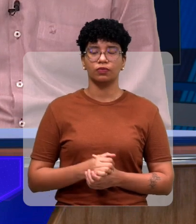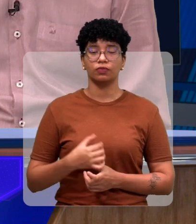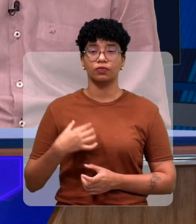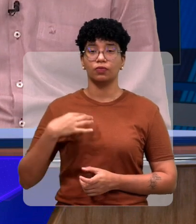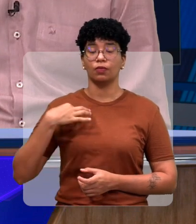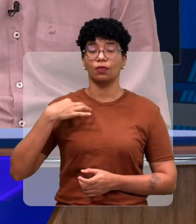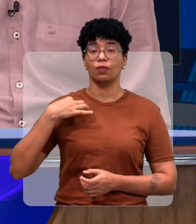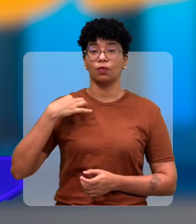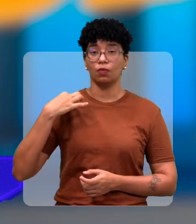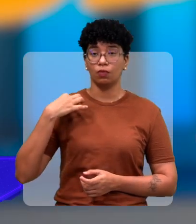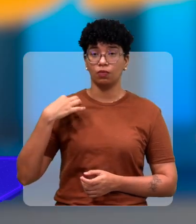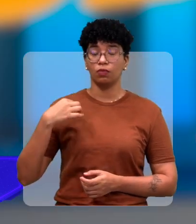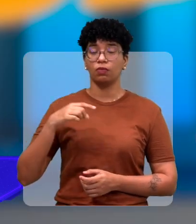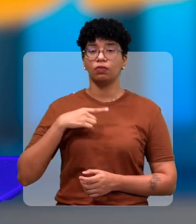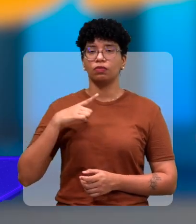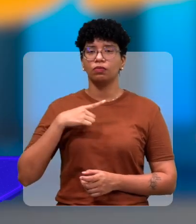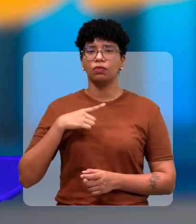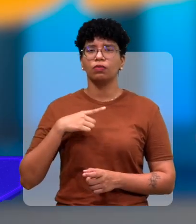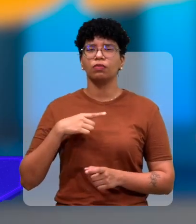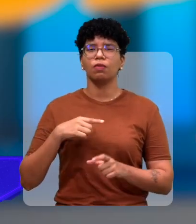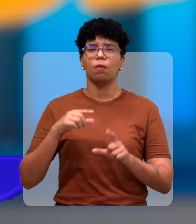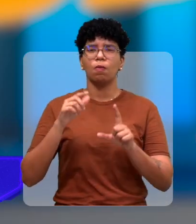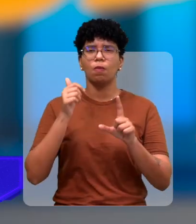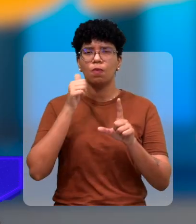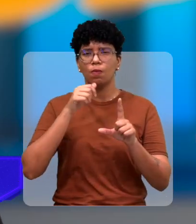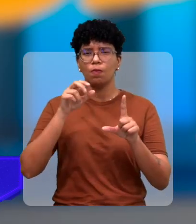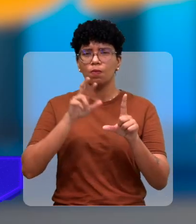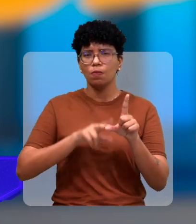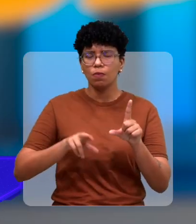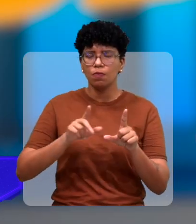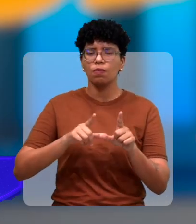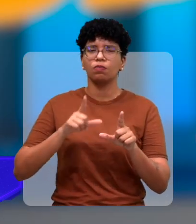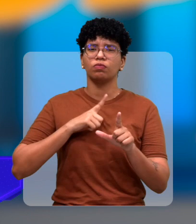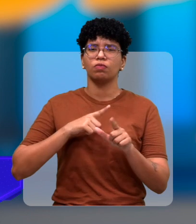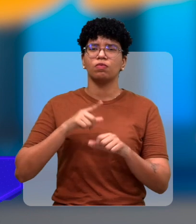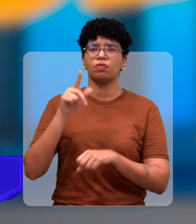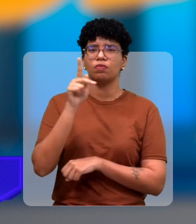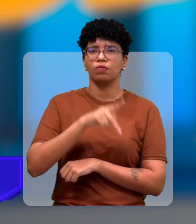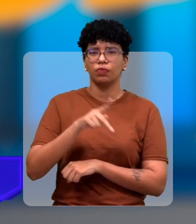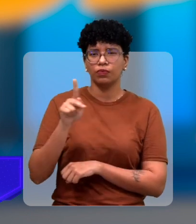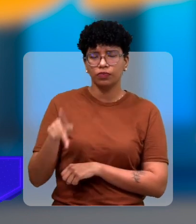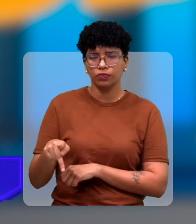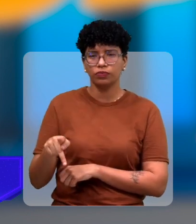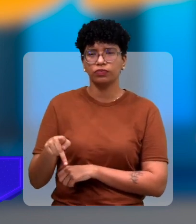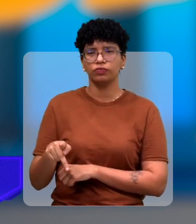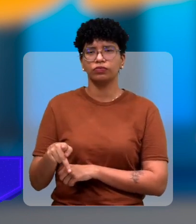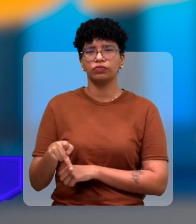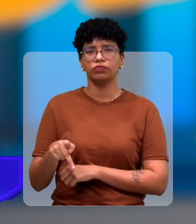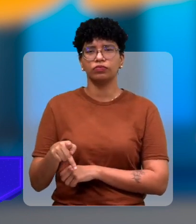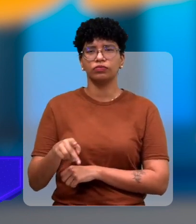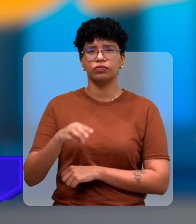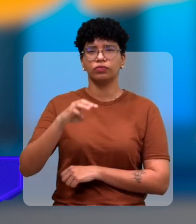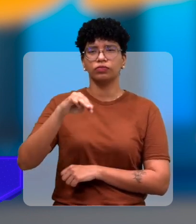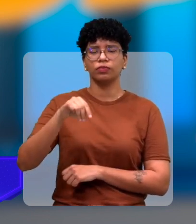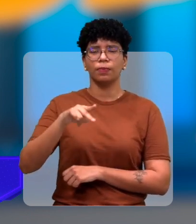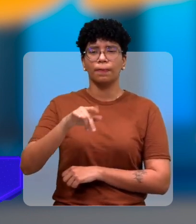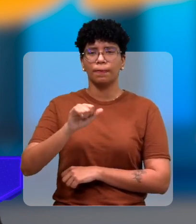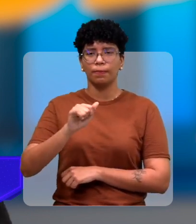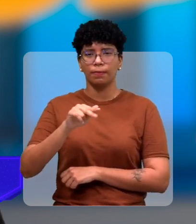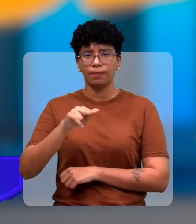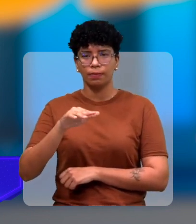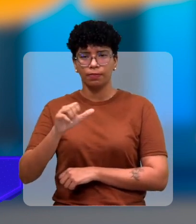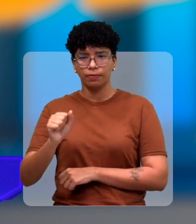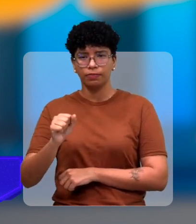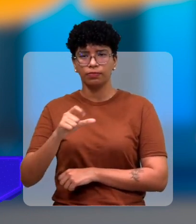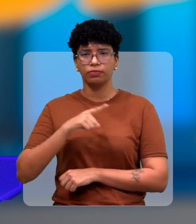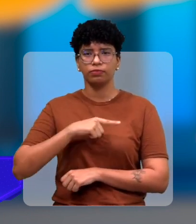Os voluntários que nós temos, nós temos uma leidora, temos uma professora que, professora Maria